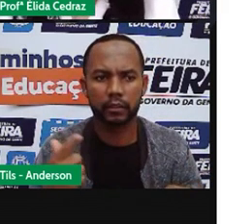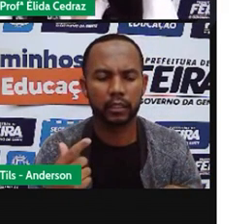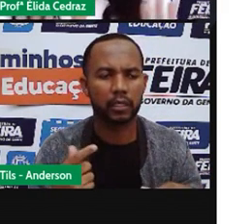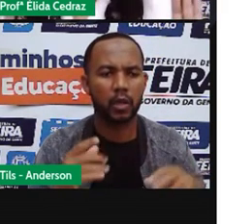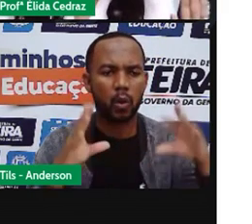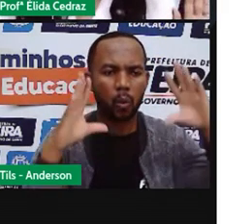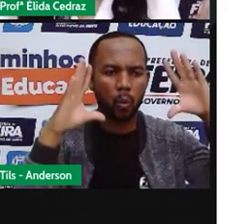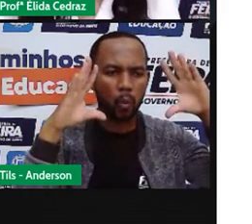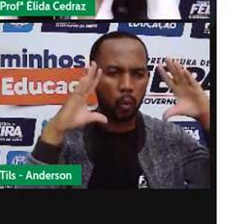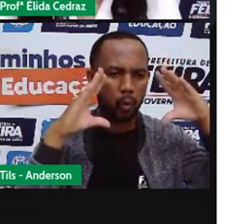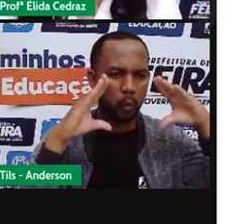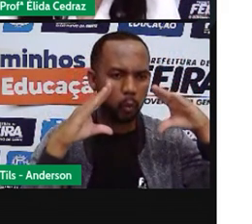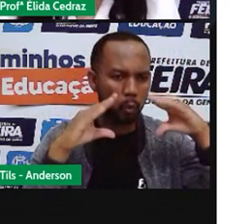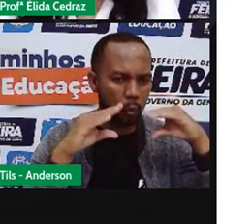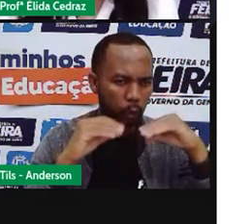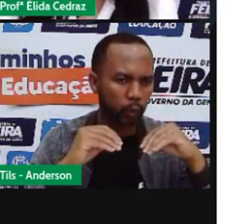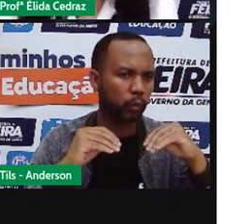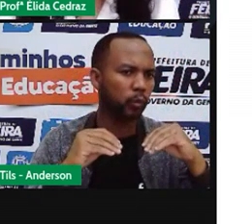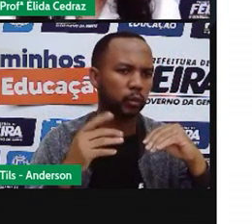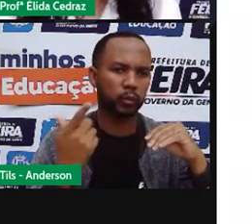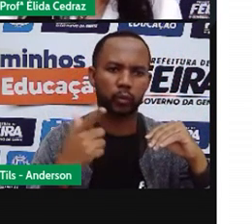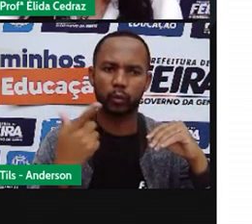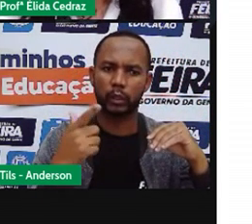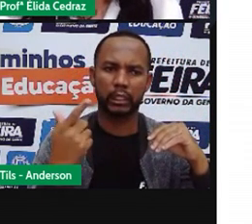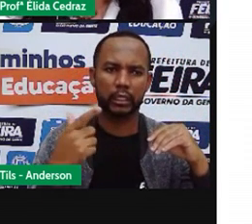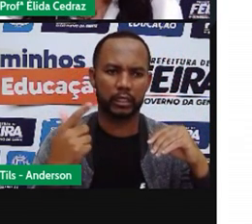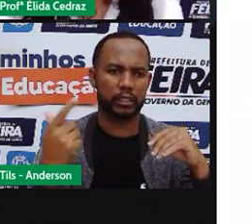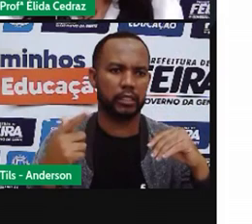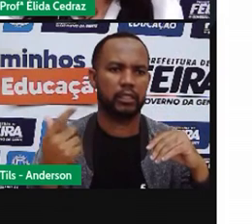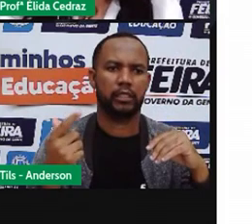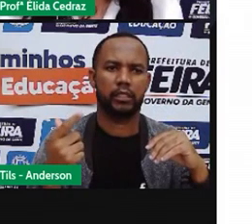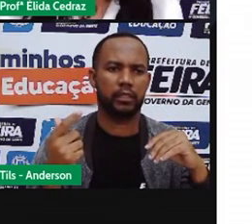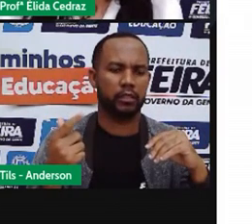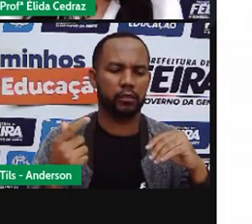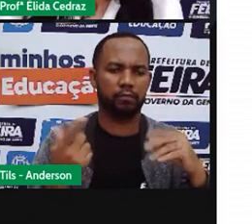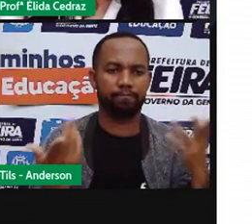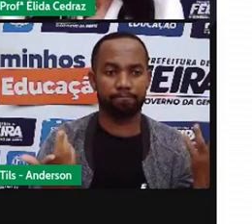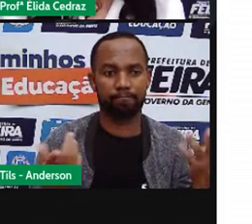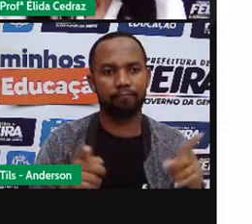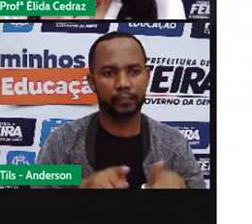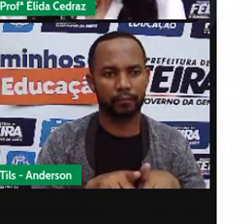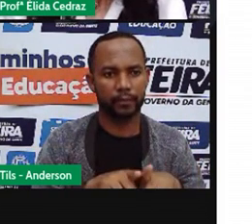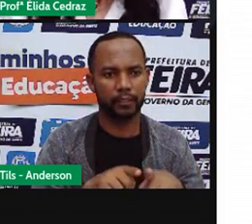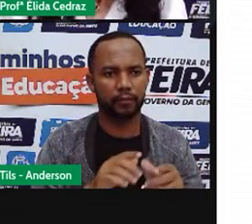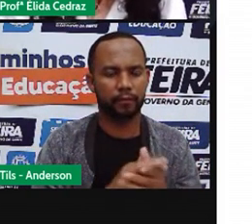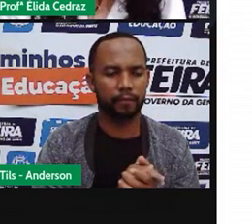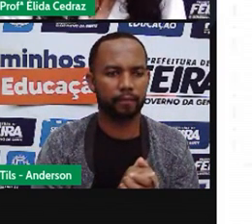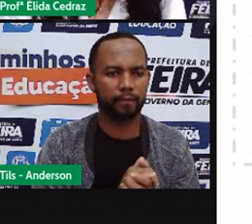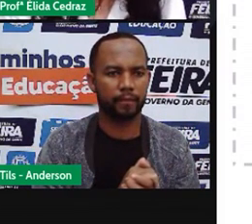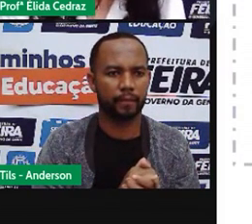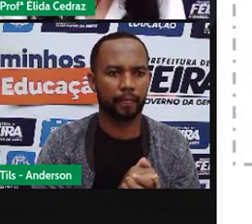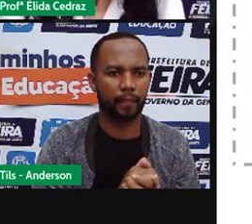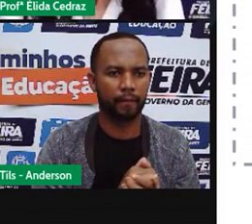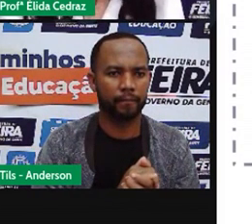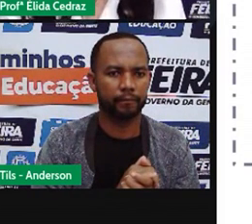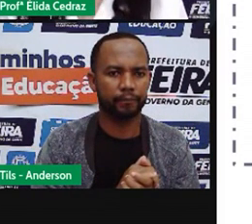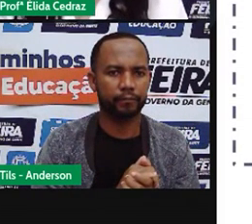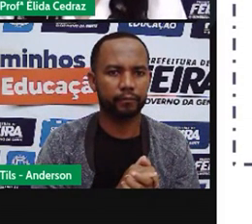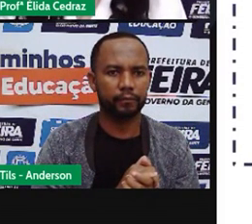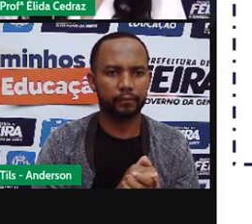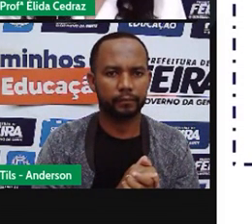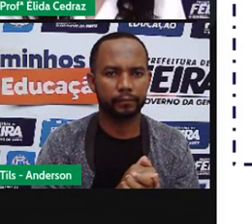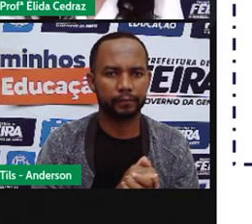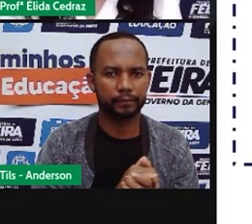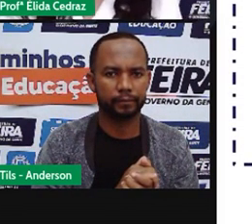ambiente totalmente escuro, não existirá as sombras. Olha só.